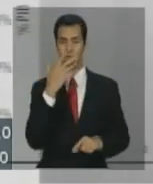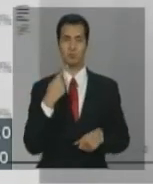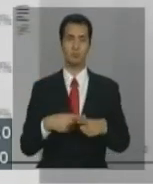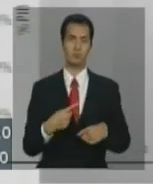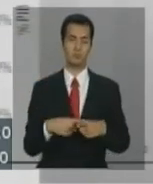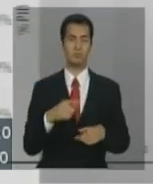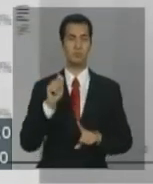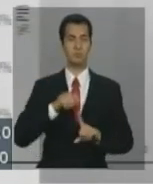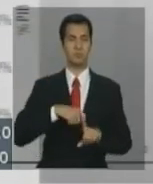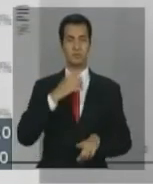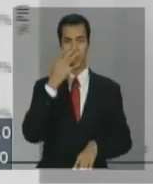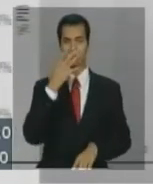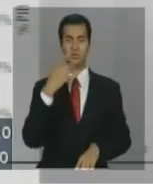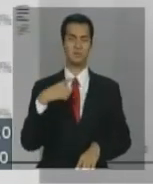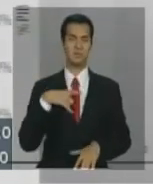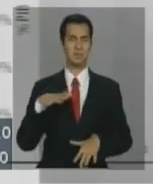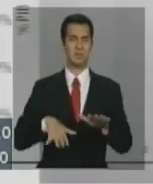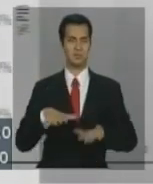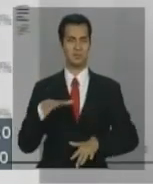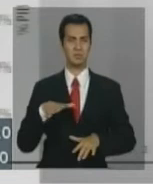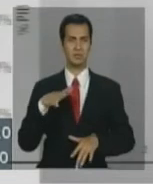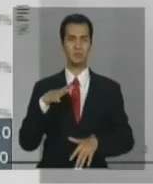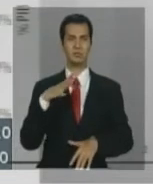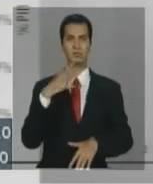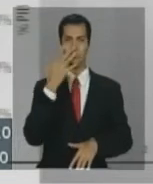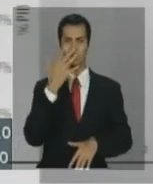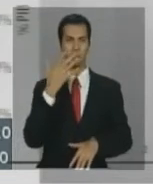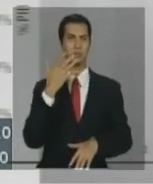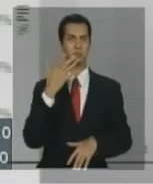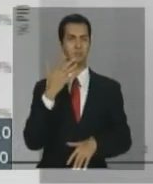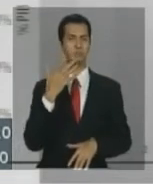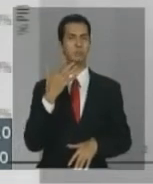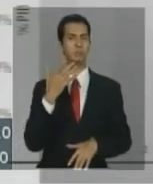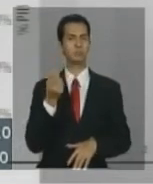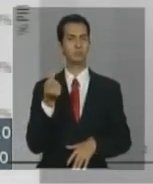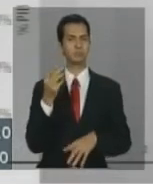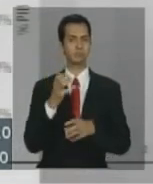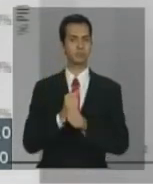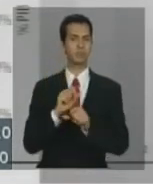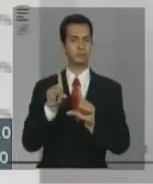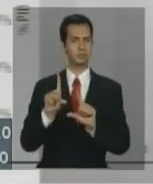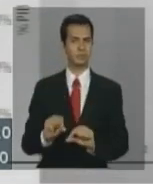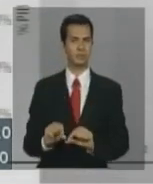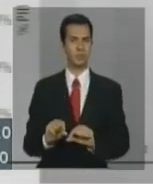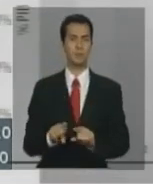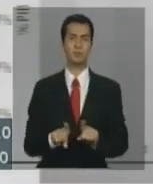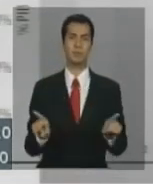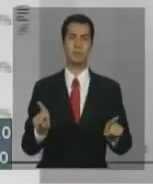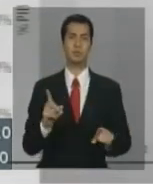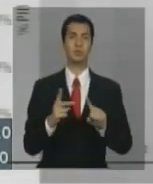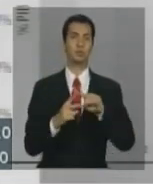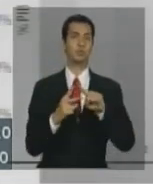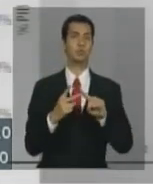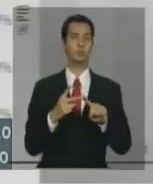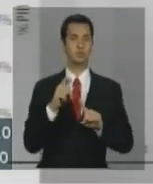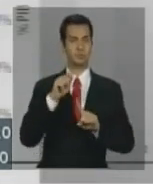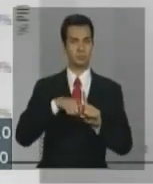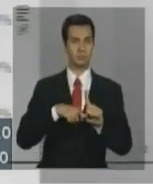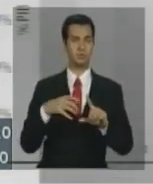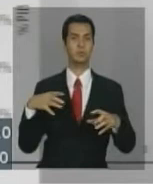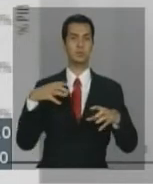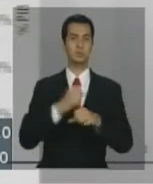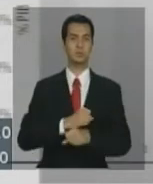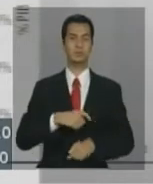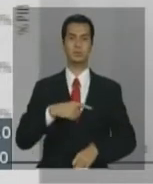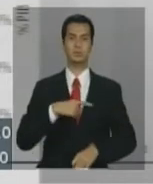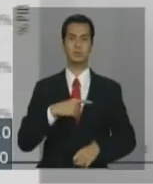é um primário mais baixo, é o melhor da história. E os dois meses somados, nós temos, então, um acumulado no ano